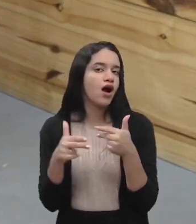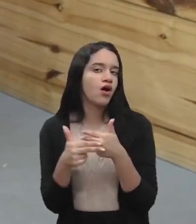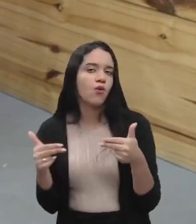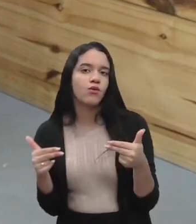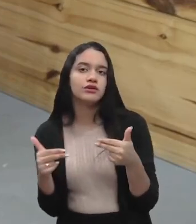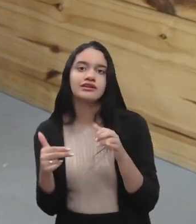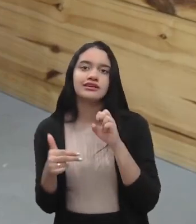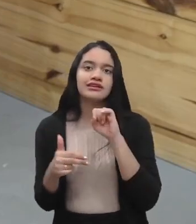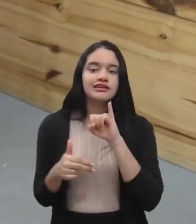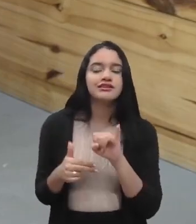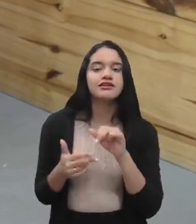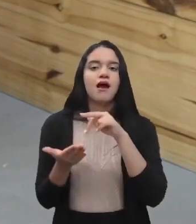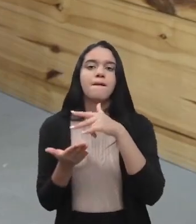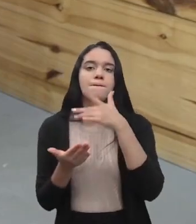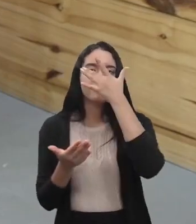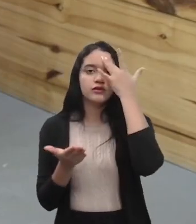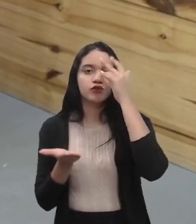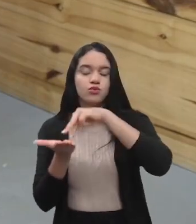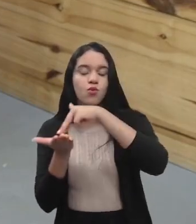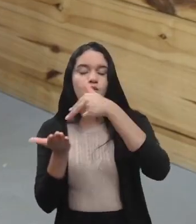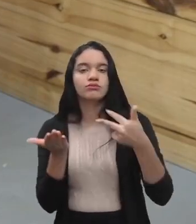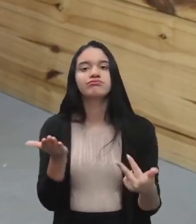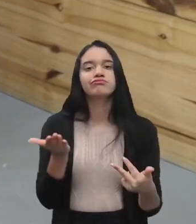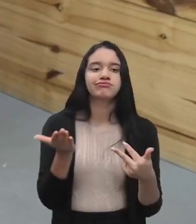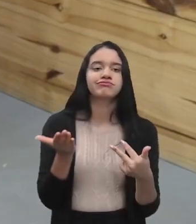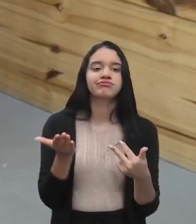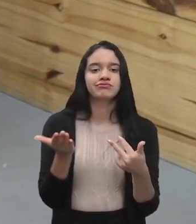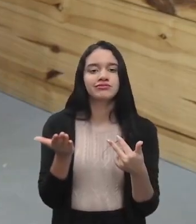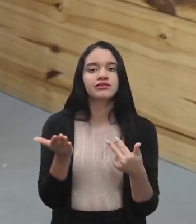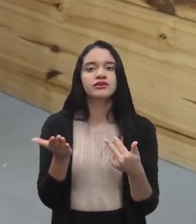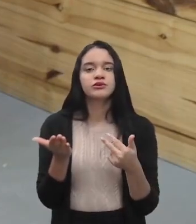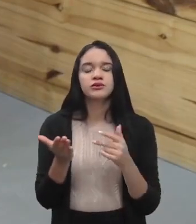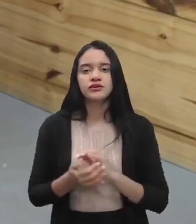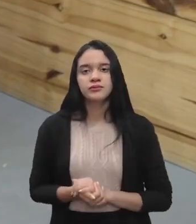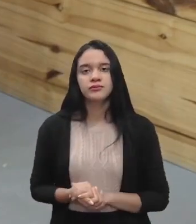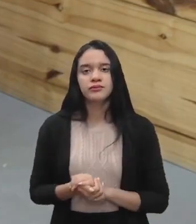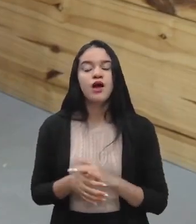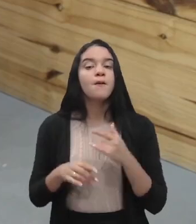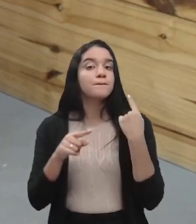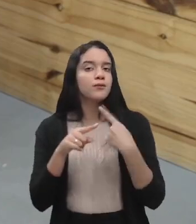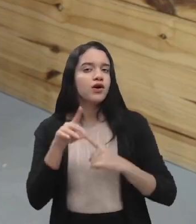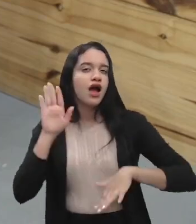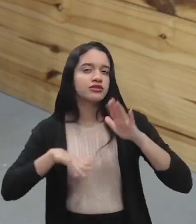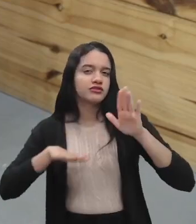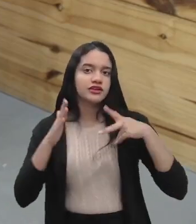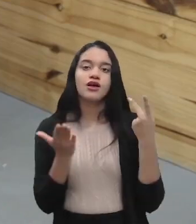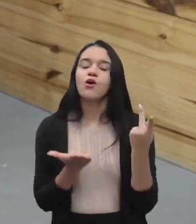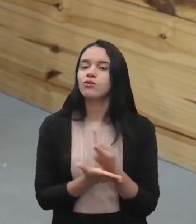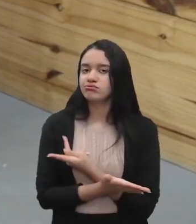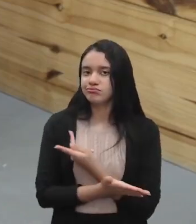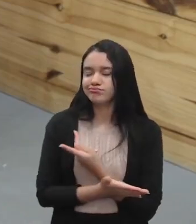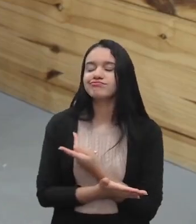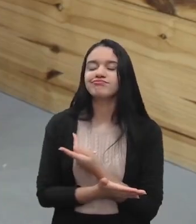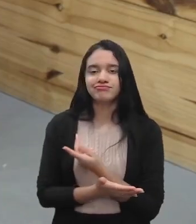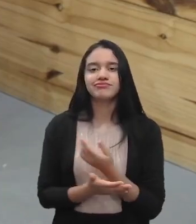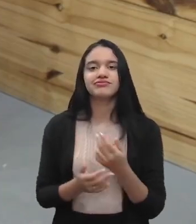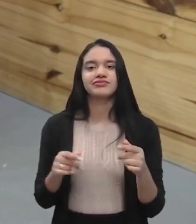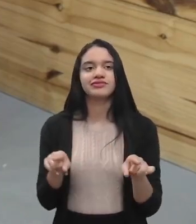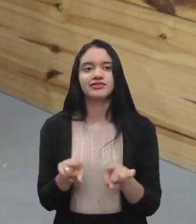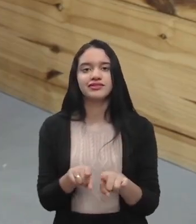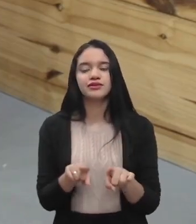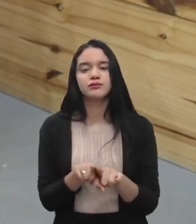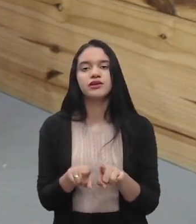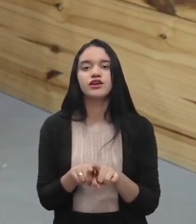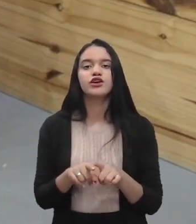cair, que a pessoa vai e bata até nesse piso, né? Porque às vezes acontece, tá? Mesmo com o cinto de